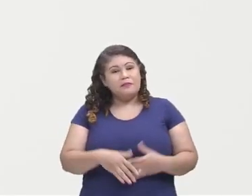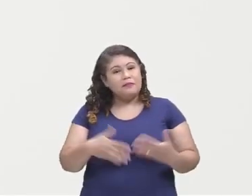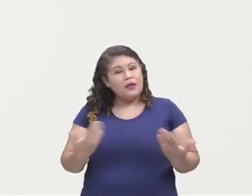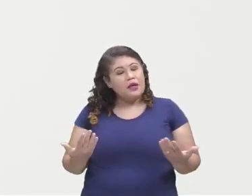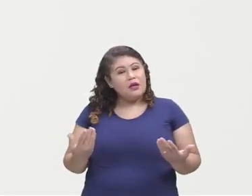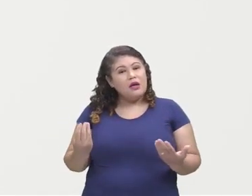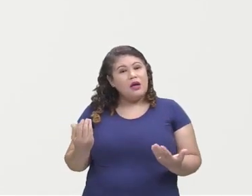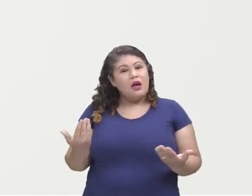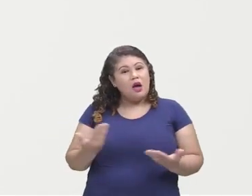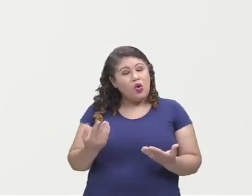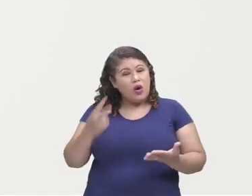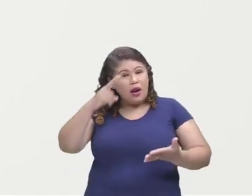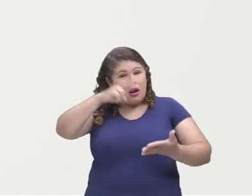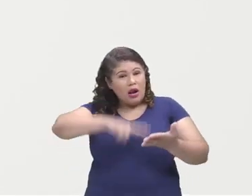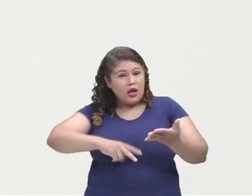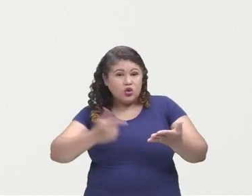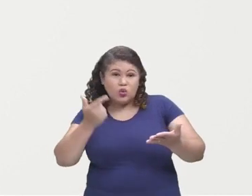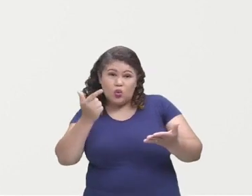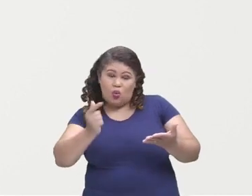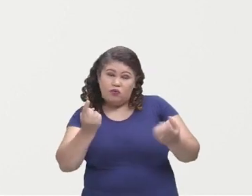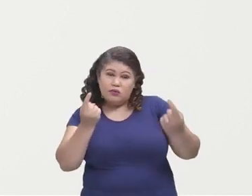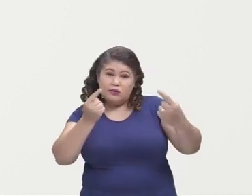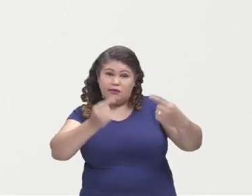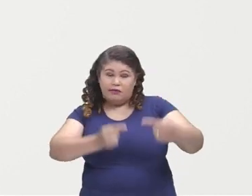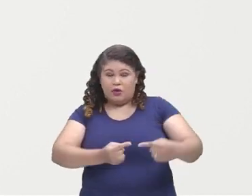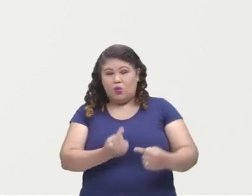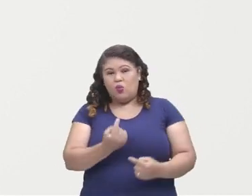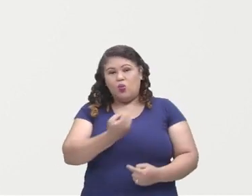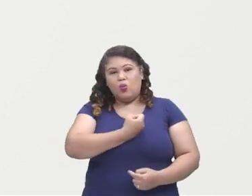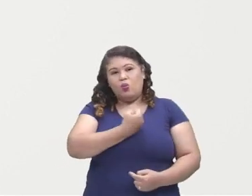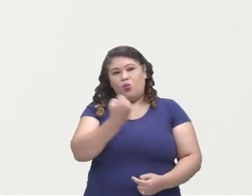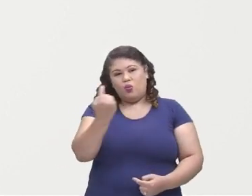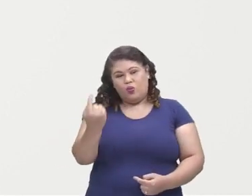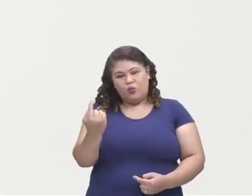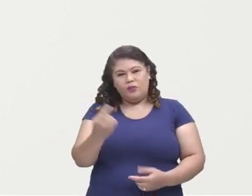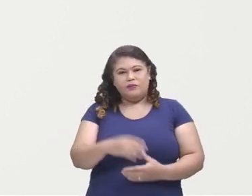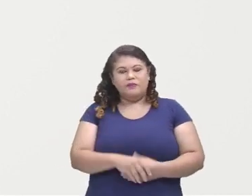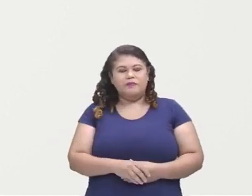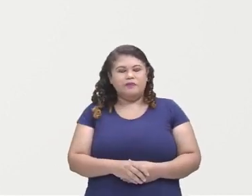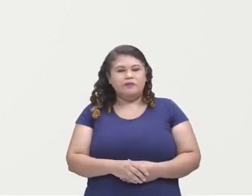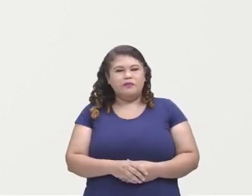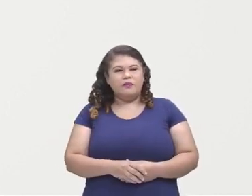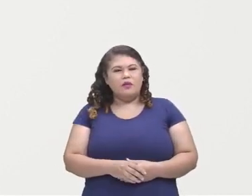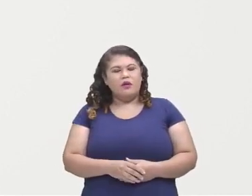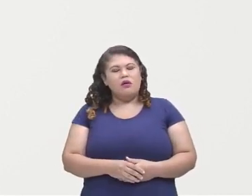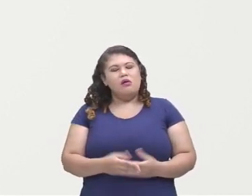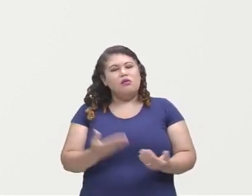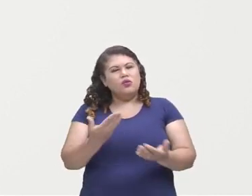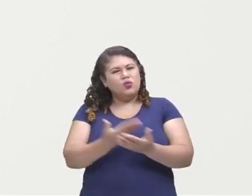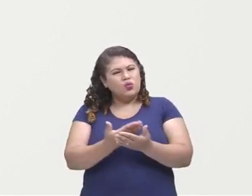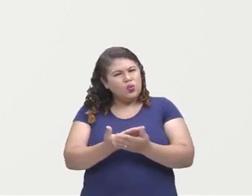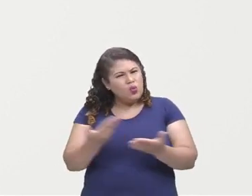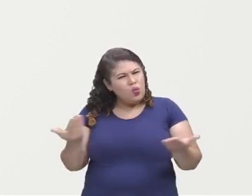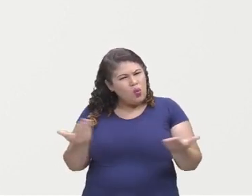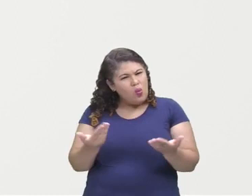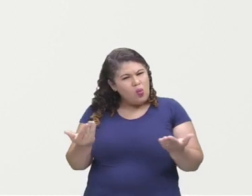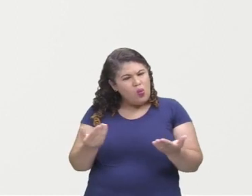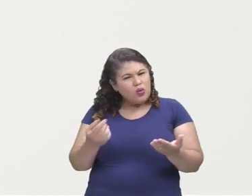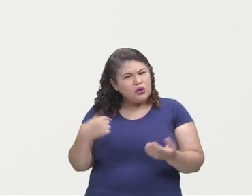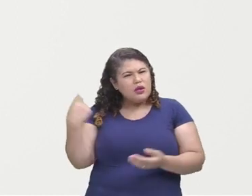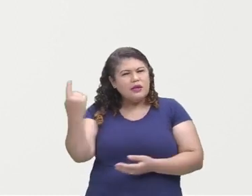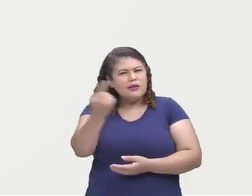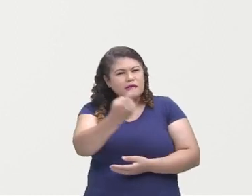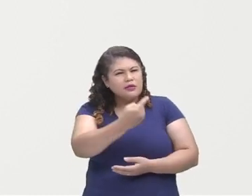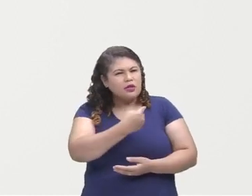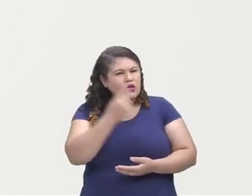vamos ler novamente nosso desafio número um. Na aula de hoje, descobrimos a história de quem?